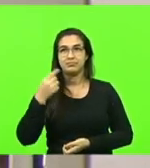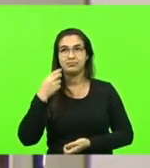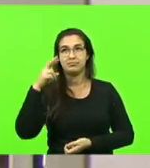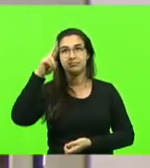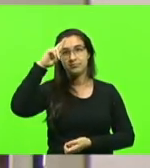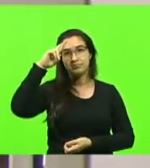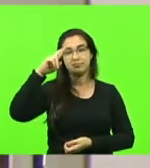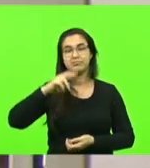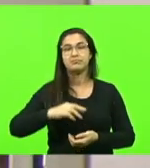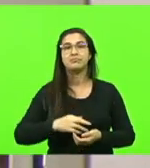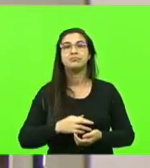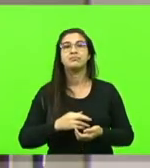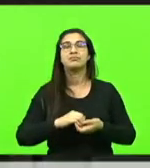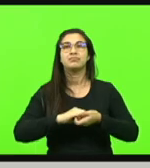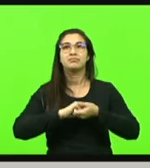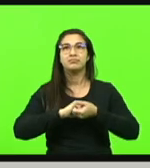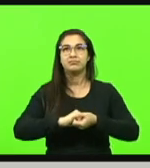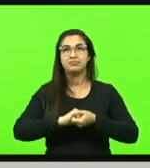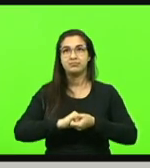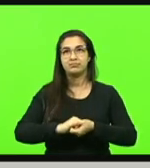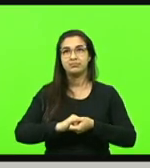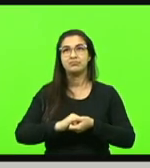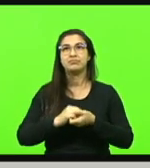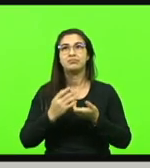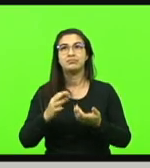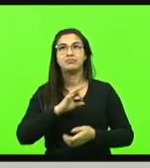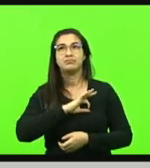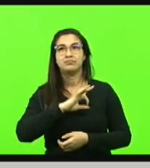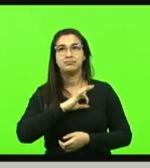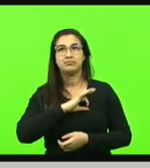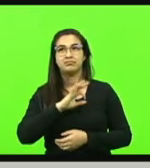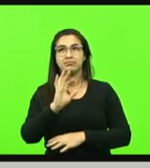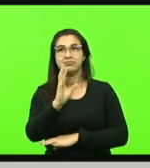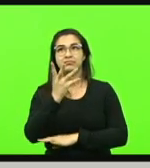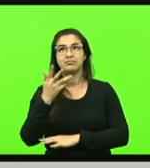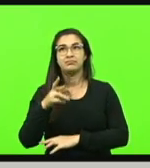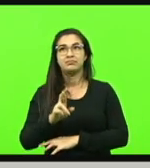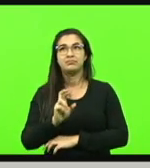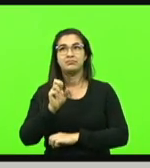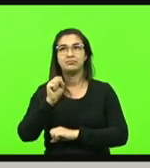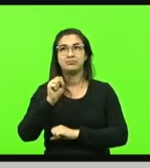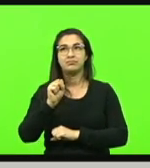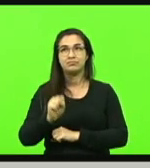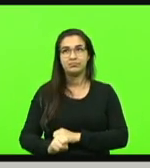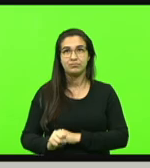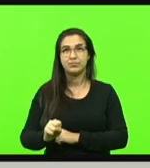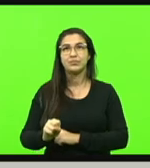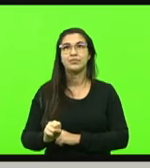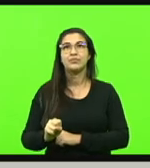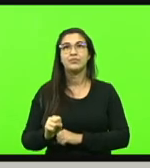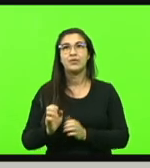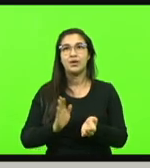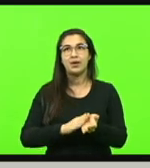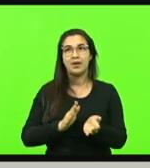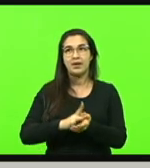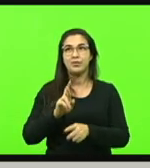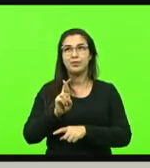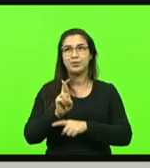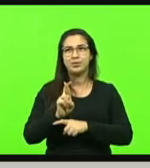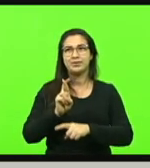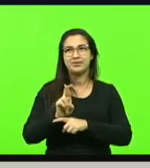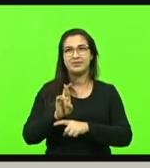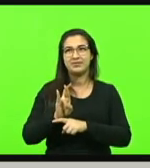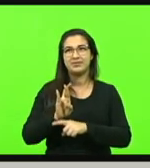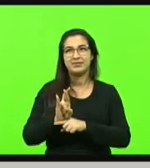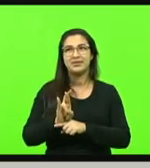manifestando aos policiais da Polícia Militar Ambiental de Rio do Sul, aplausos pelos trabalhos realizados, em apoio à superintendência regional do INCRA Santa